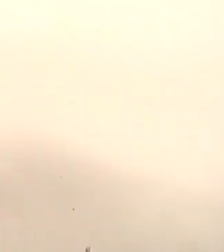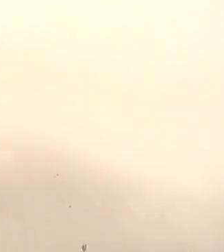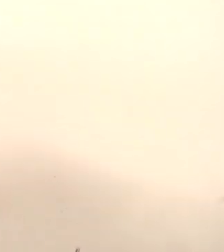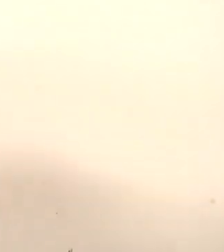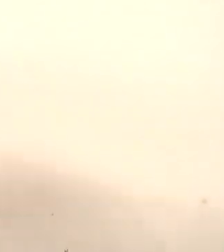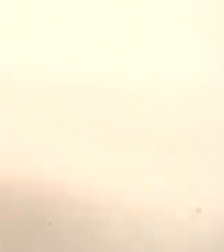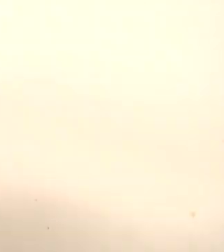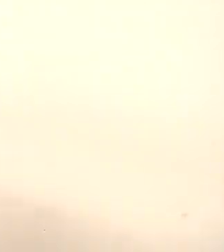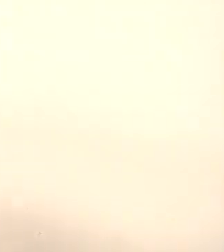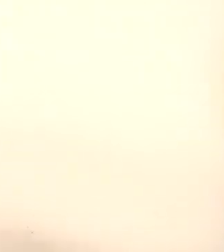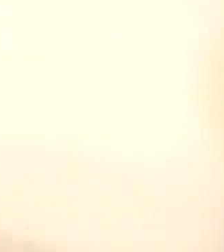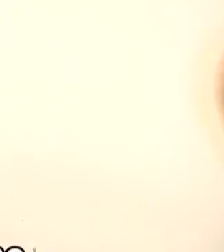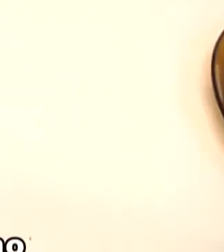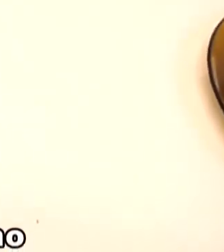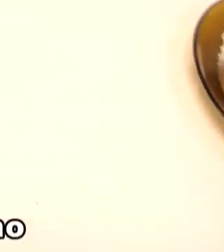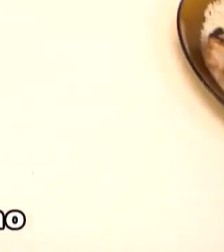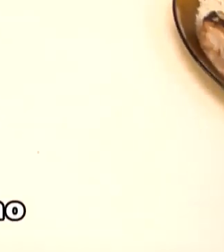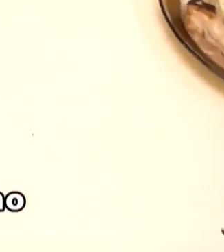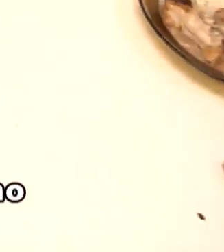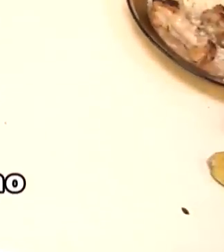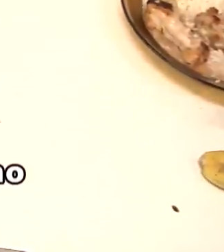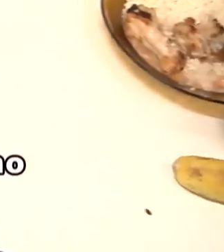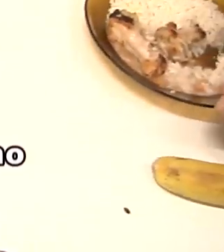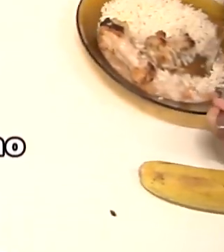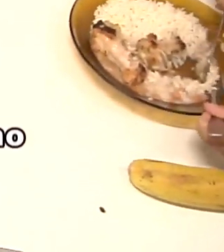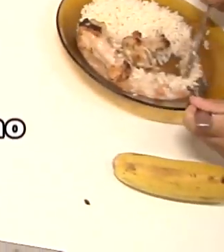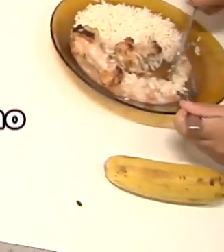Tchau, tchau!